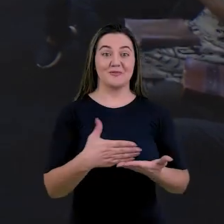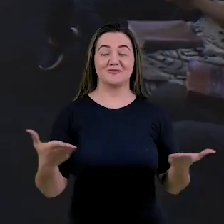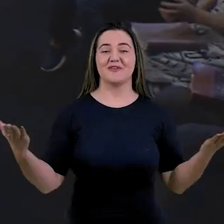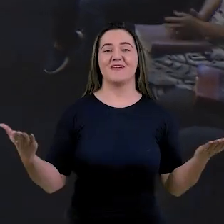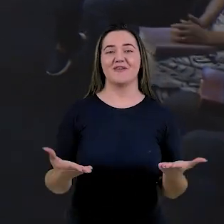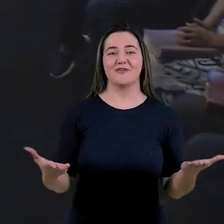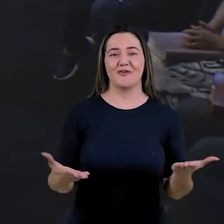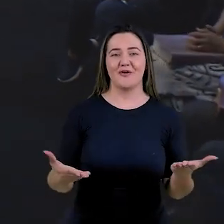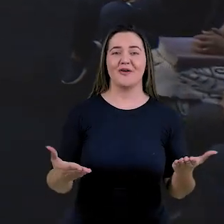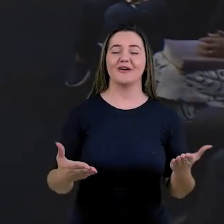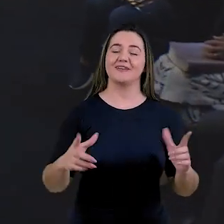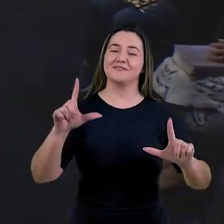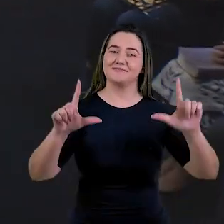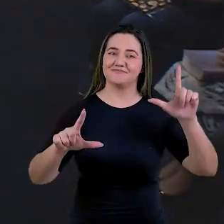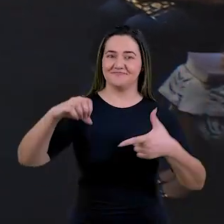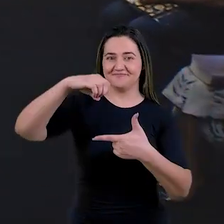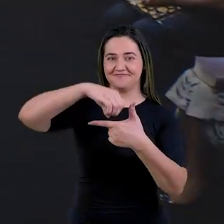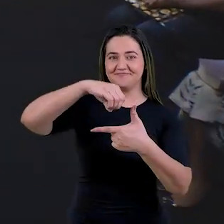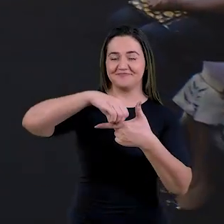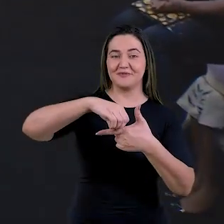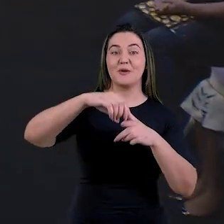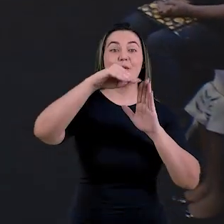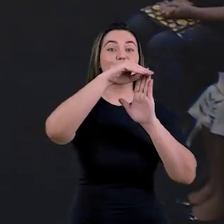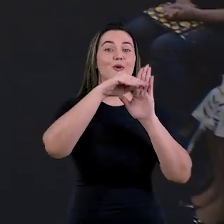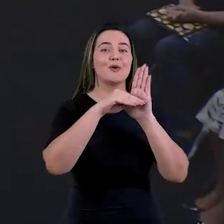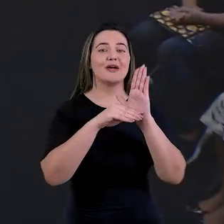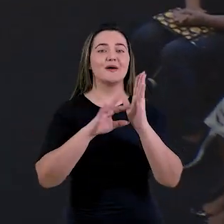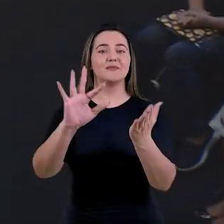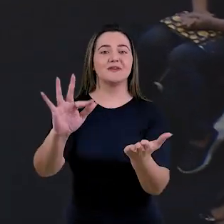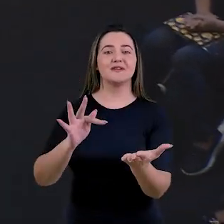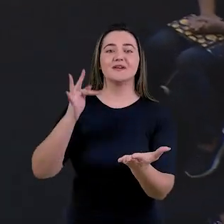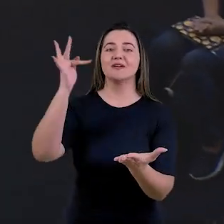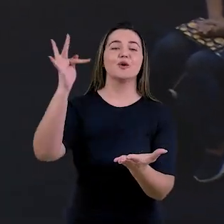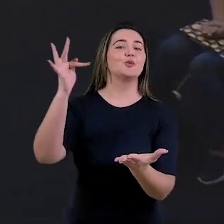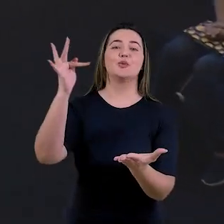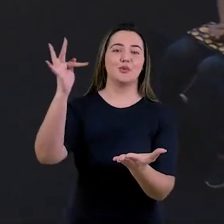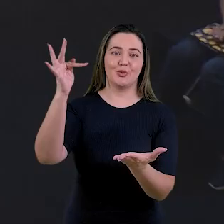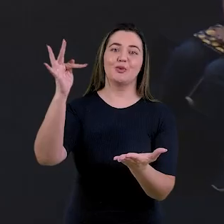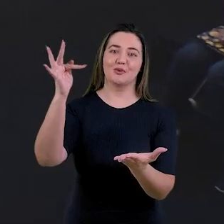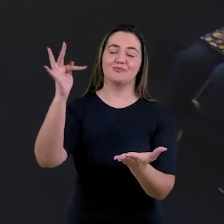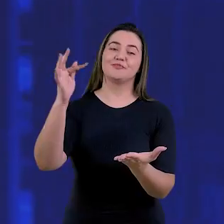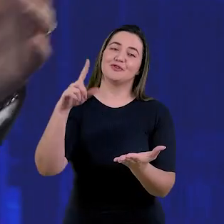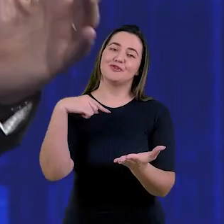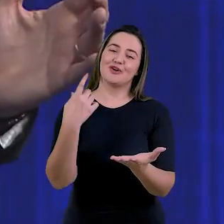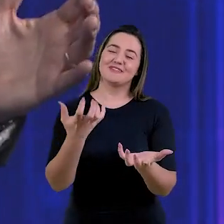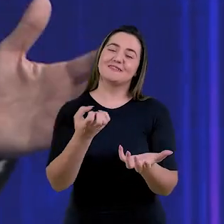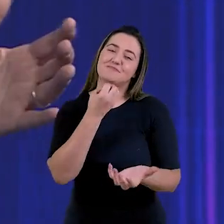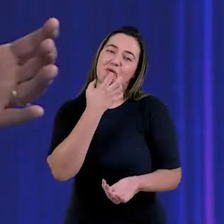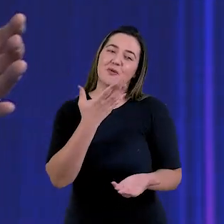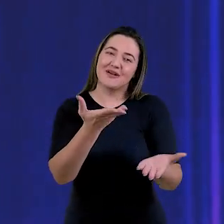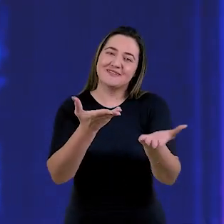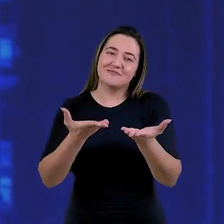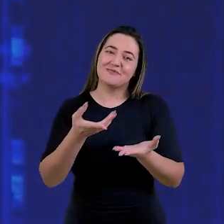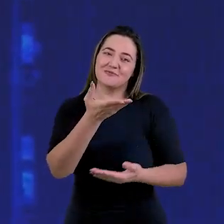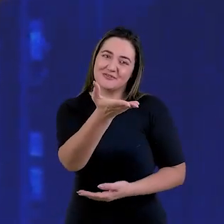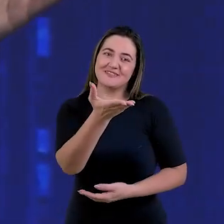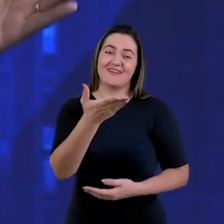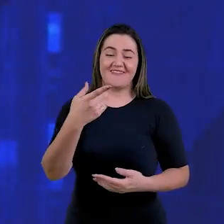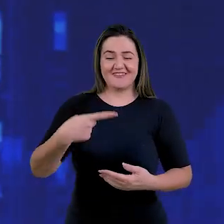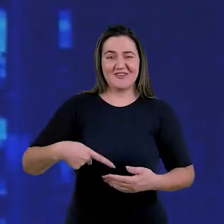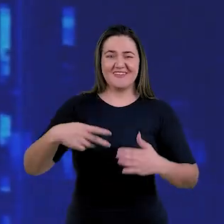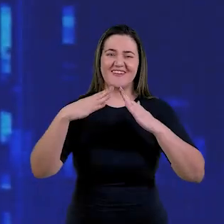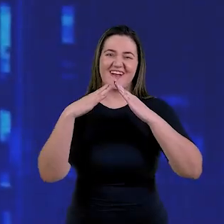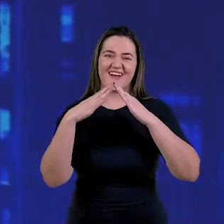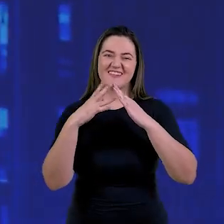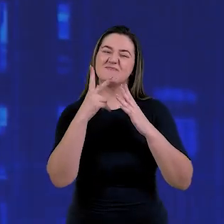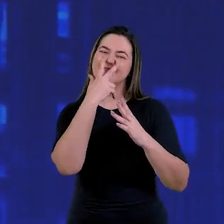Estamos começando agora na tela da TV Novo Tempo, o programa Arena do Futuro. É muito bom poder te receber aqui na nossa